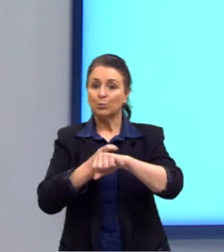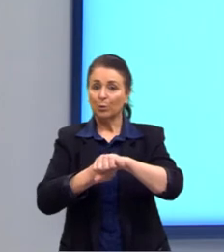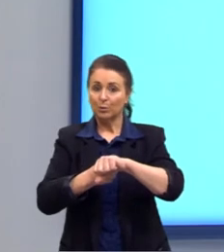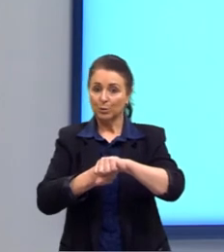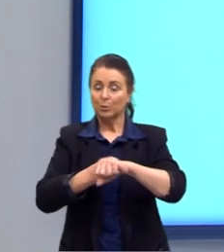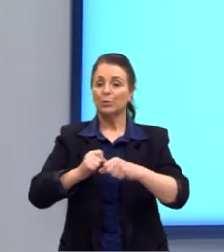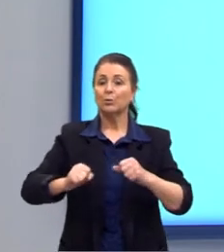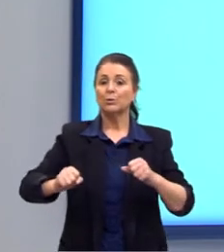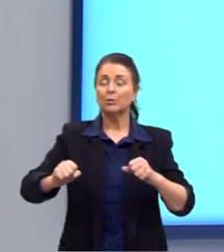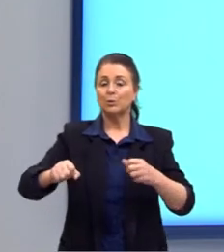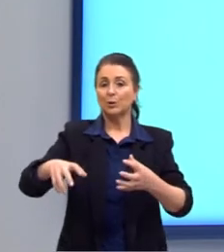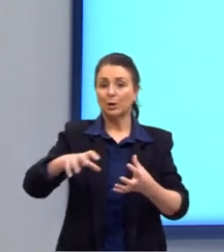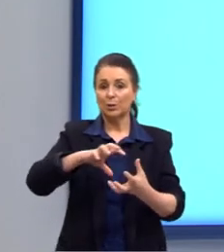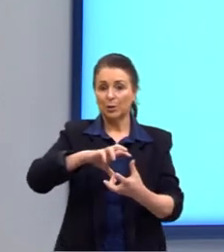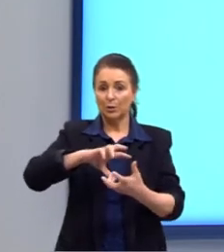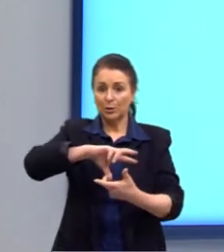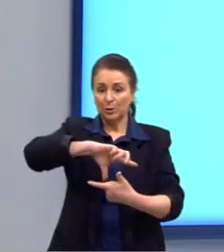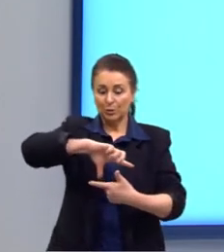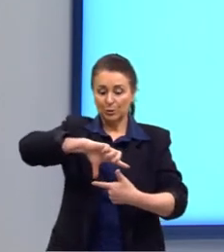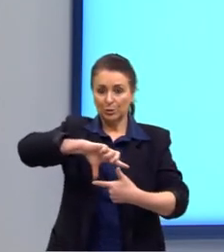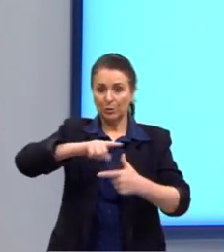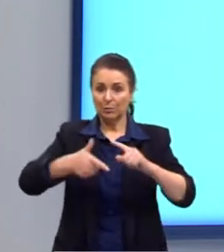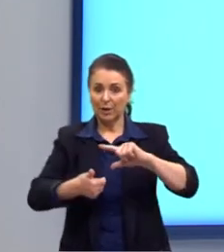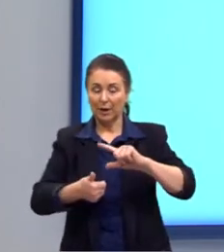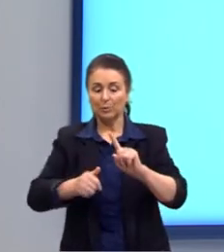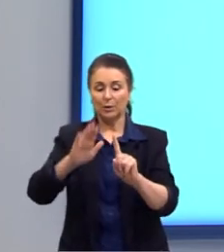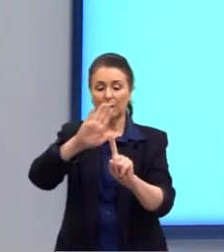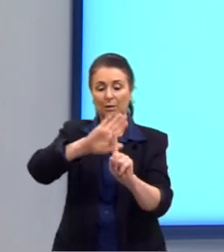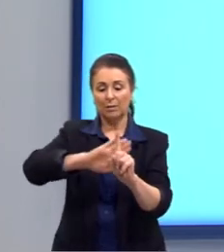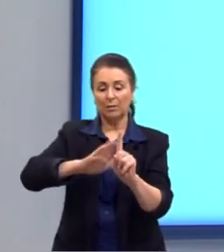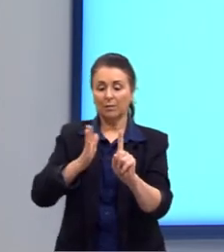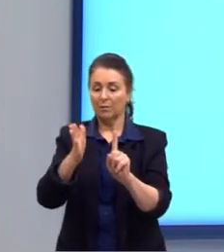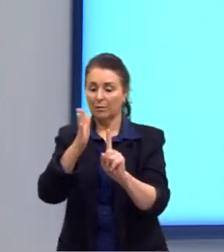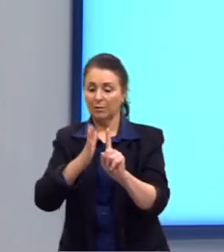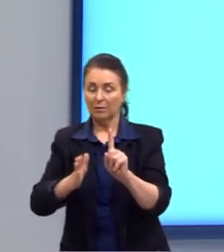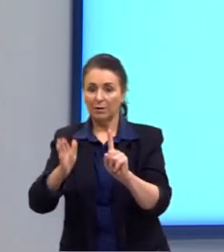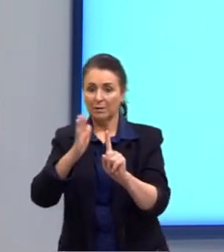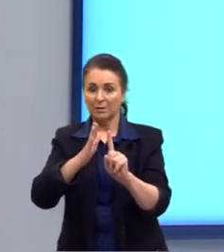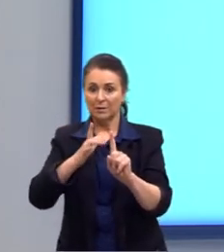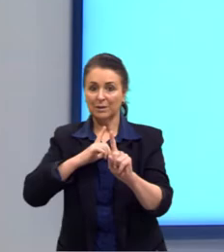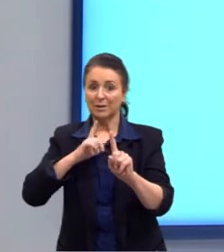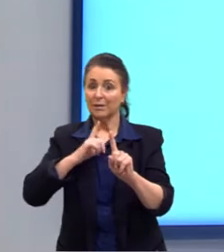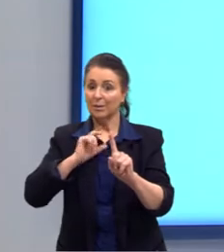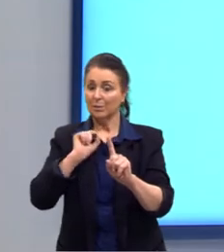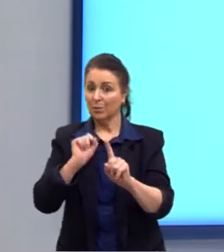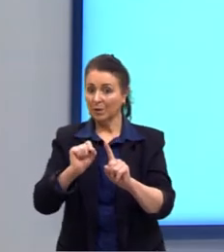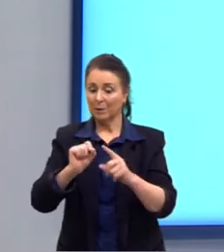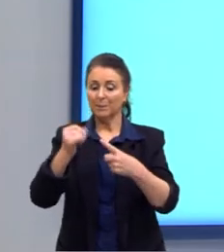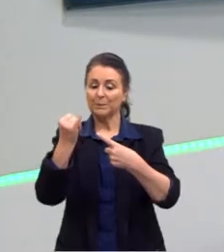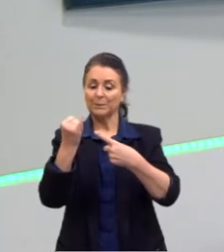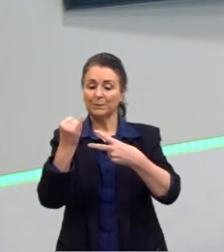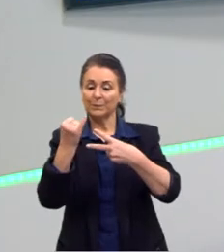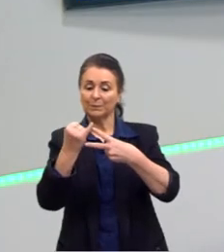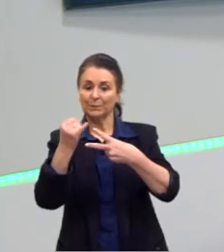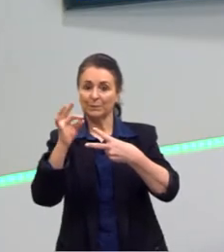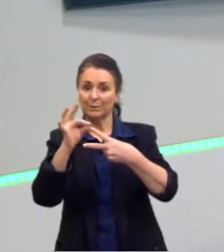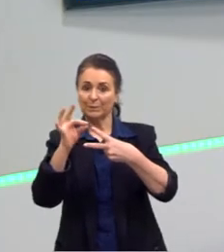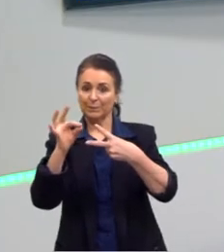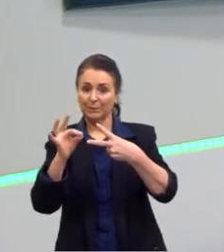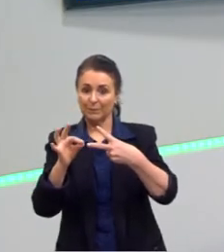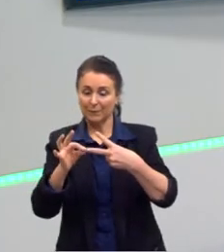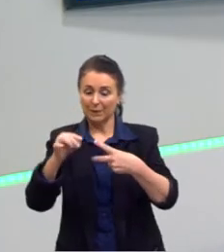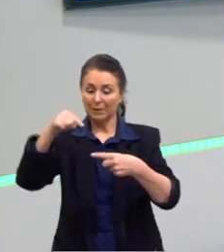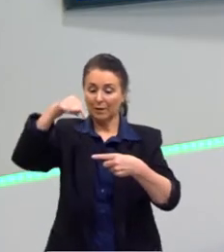compostos, então, por faces que são formadas por polígonos. Todo poliedro é composto por